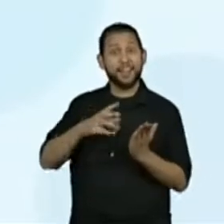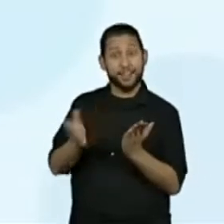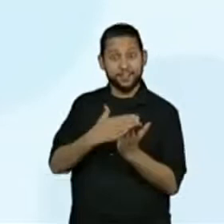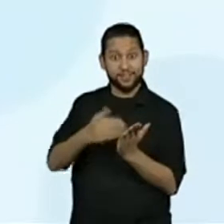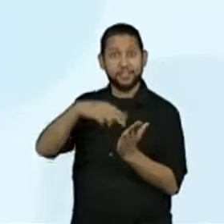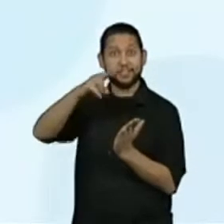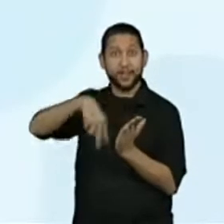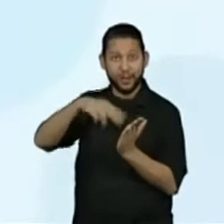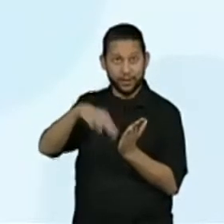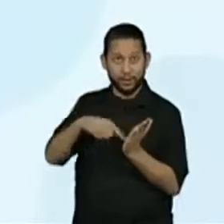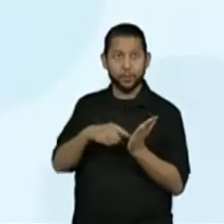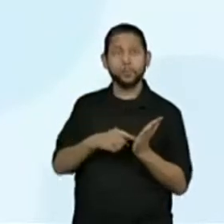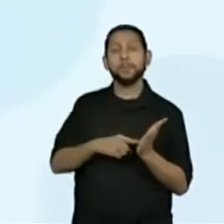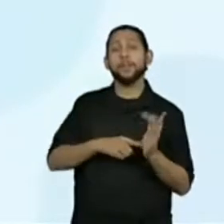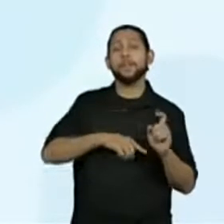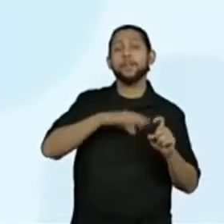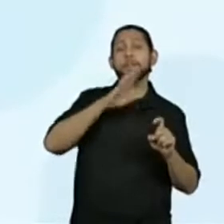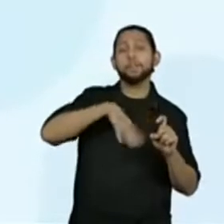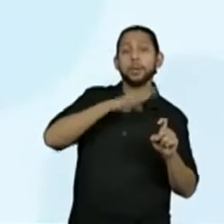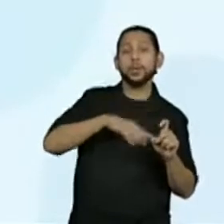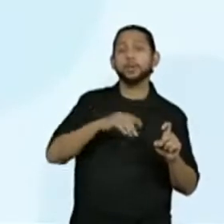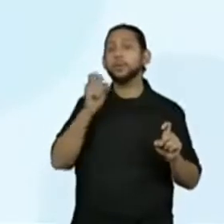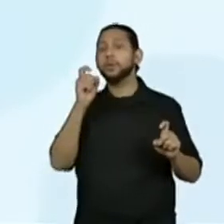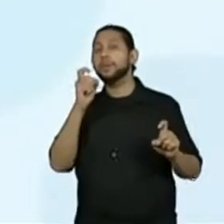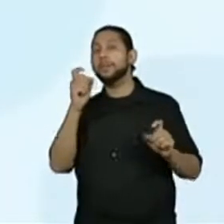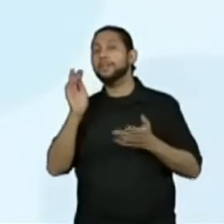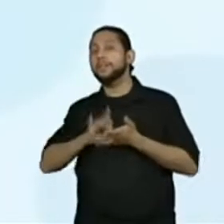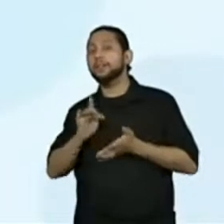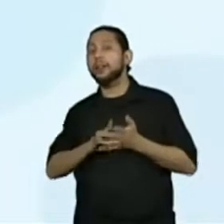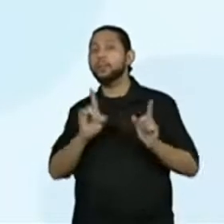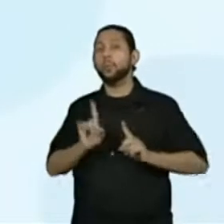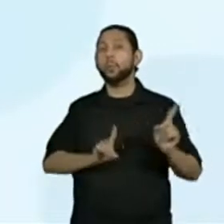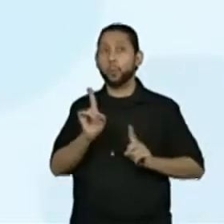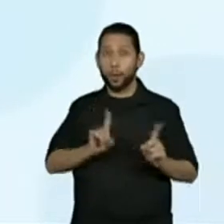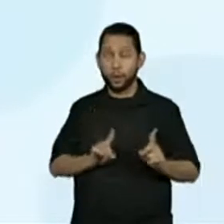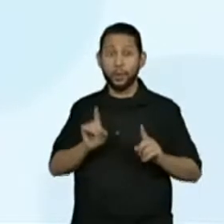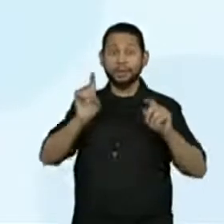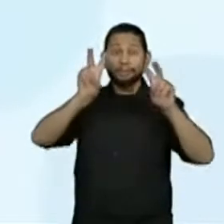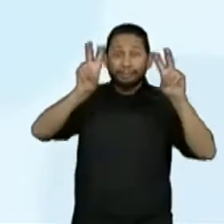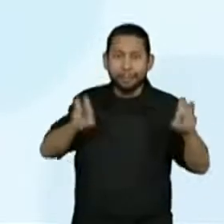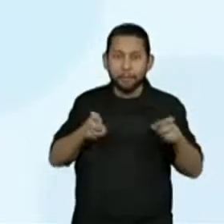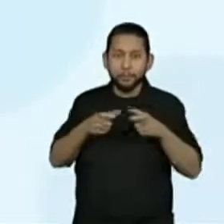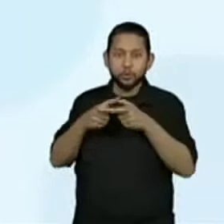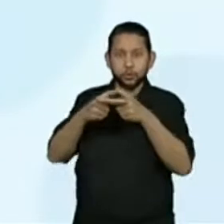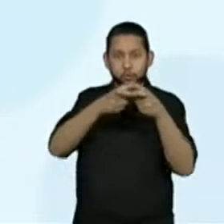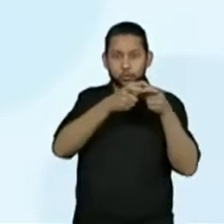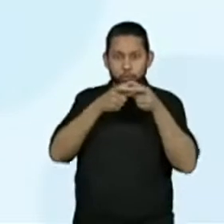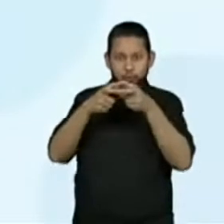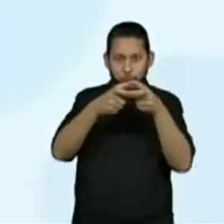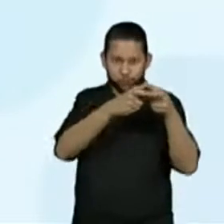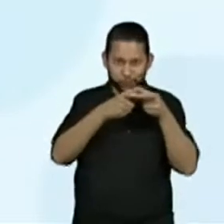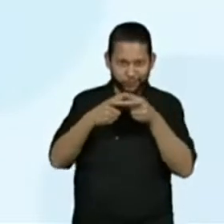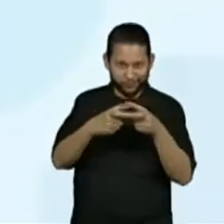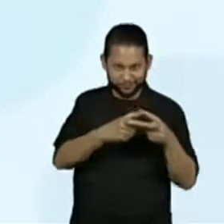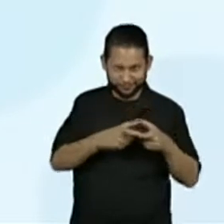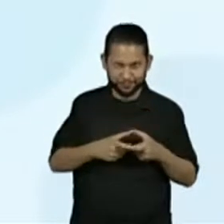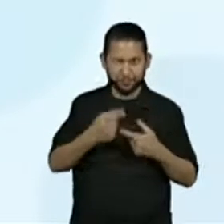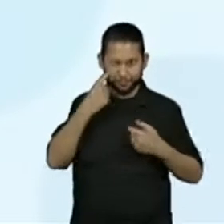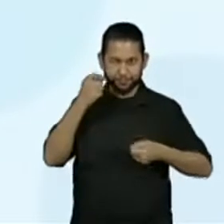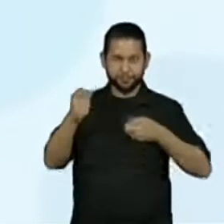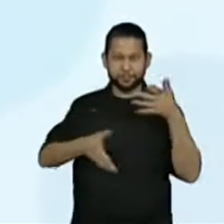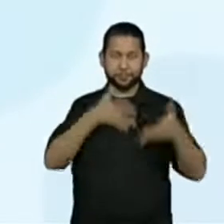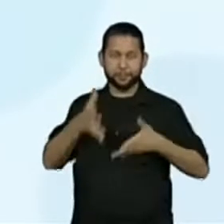revista Verdade ou Mito sobre discos voadores. Então, acompanhe a matéria.